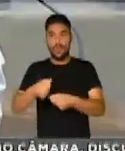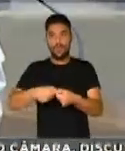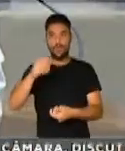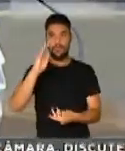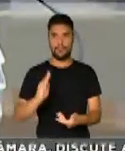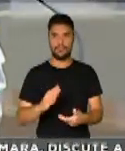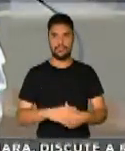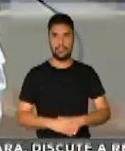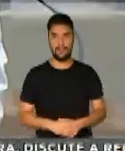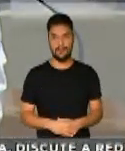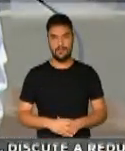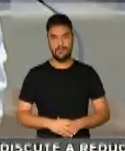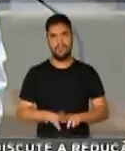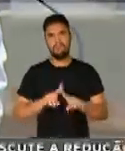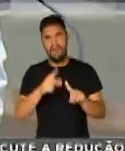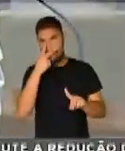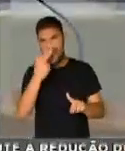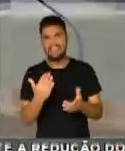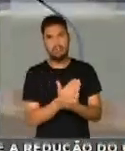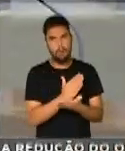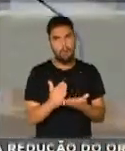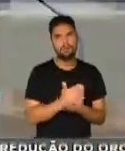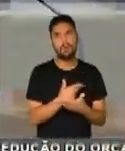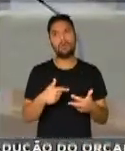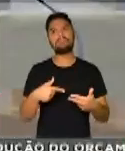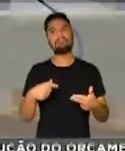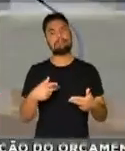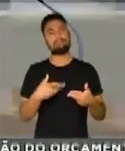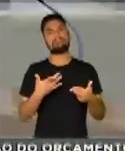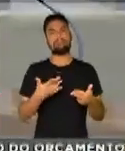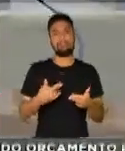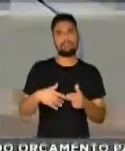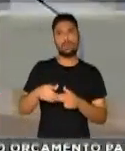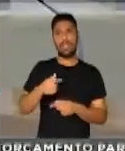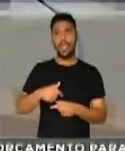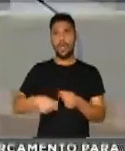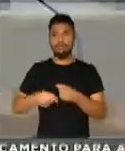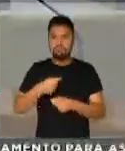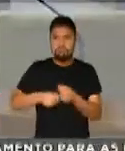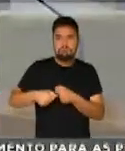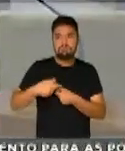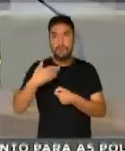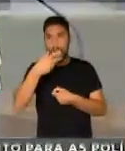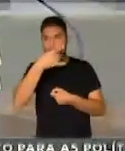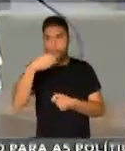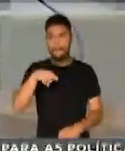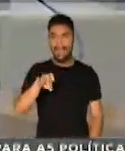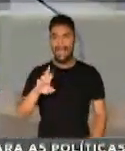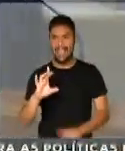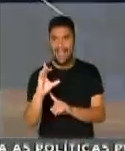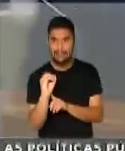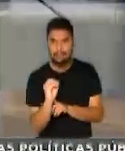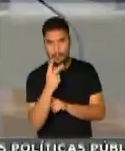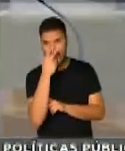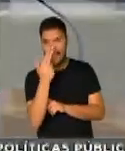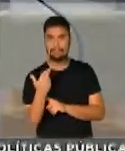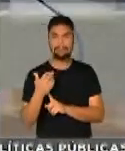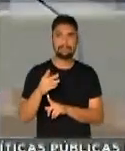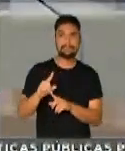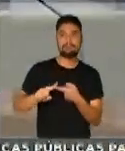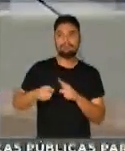isto é uma falsidade. O mercado se prepara engravatado de um lado e outro, os grandes